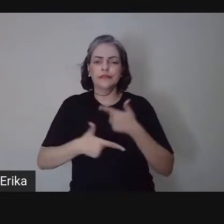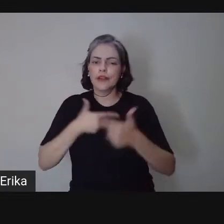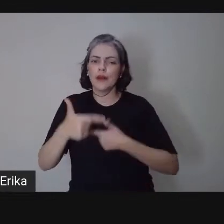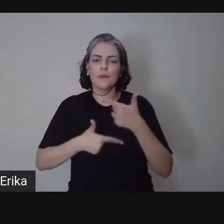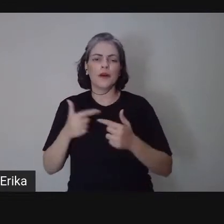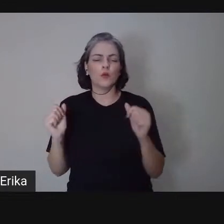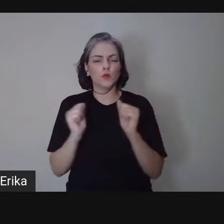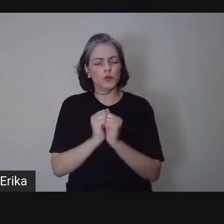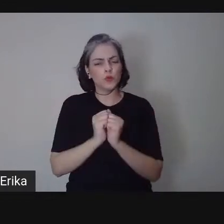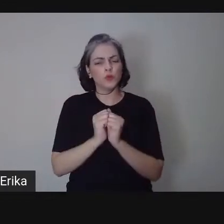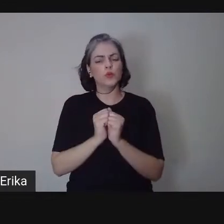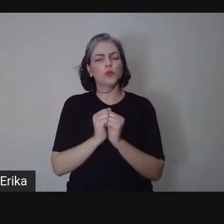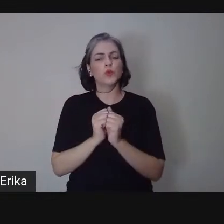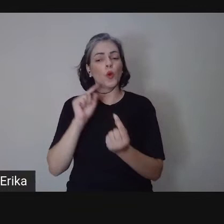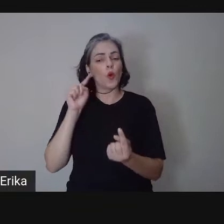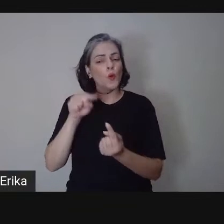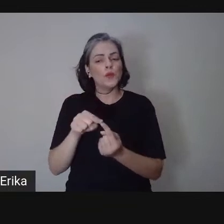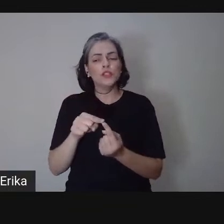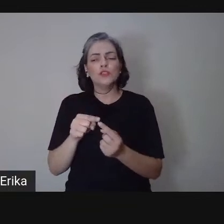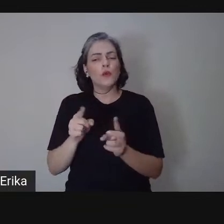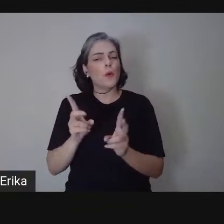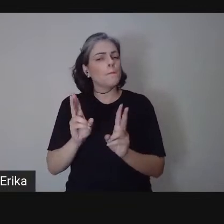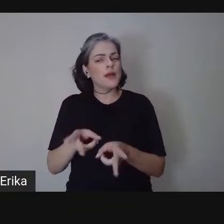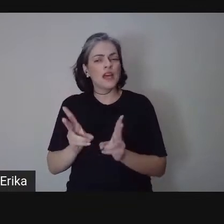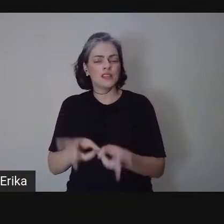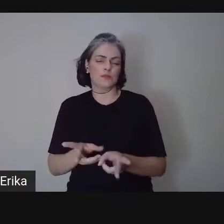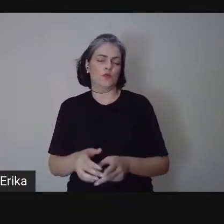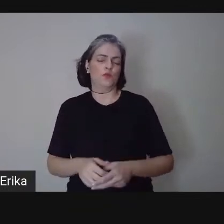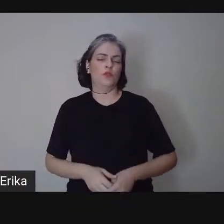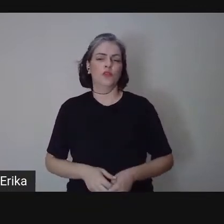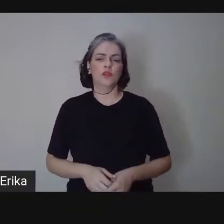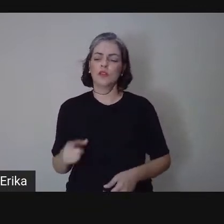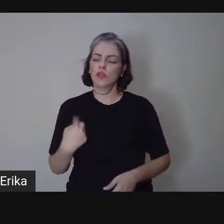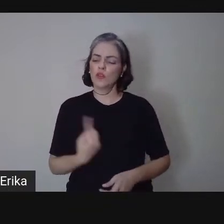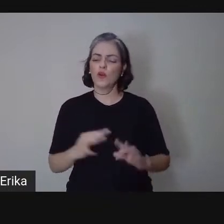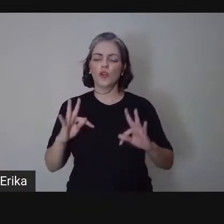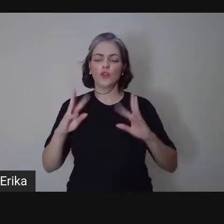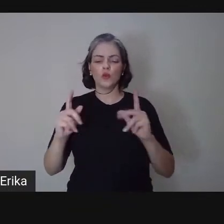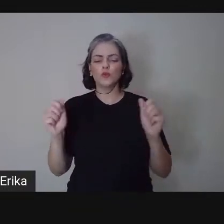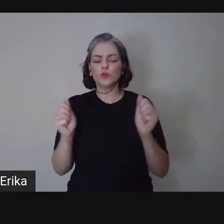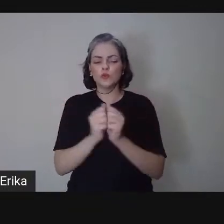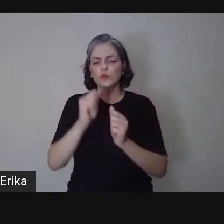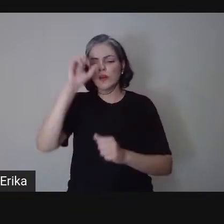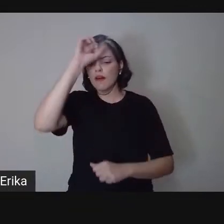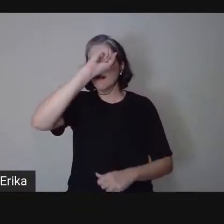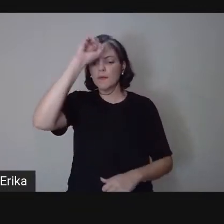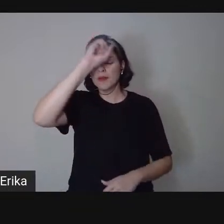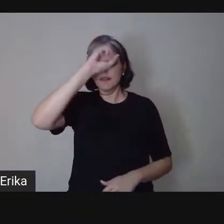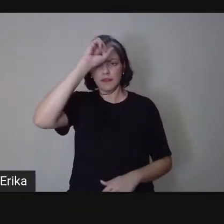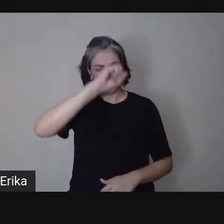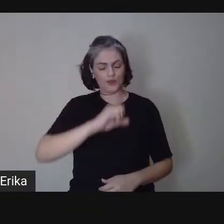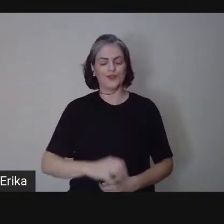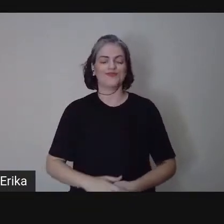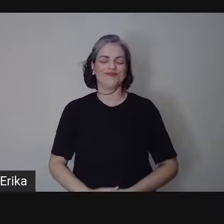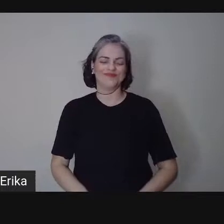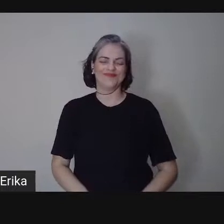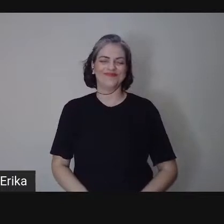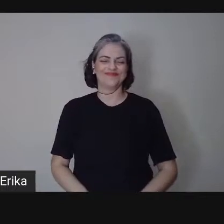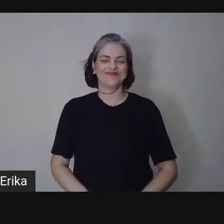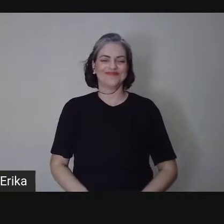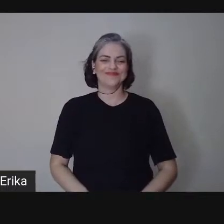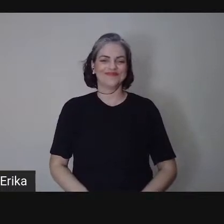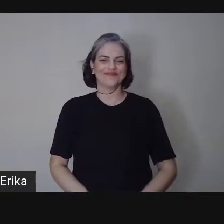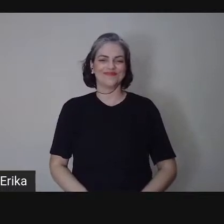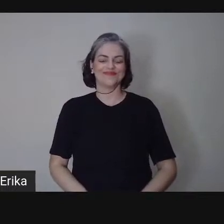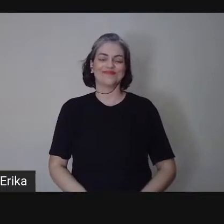nesse objetivo, então estamos todos juntos, estamos todos aprendendo e é